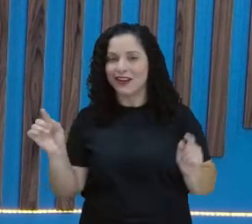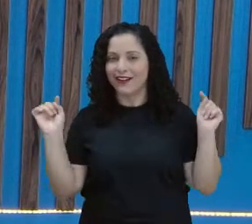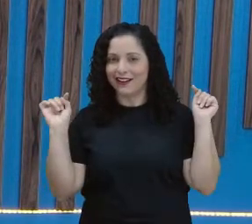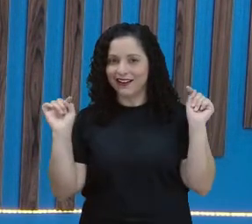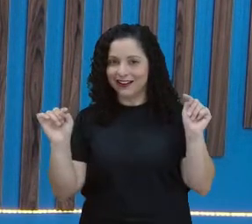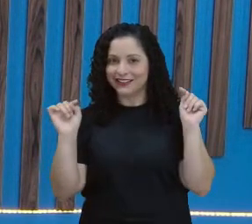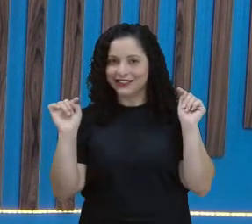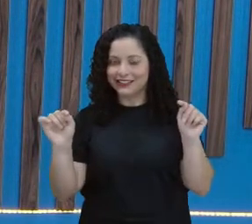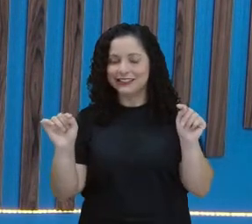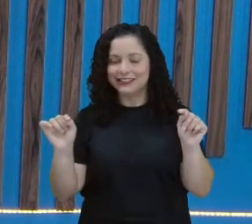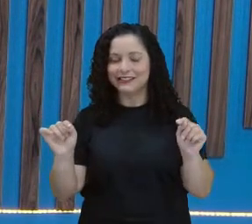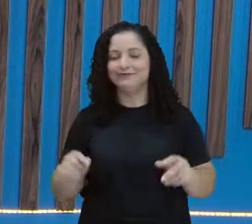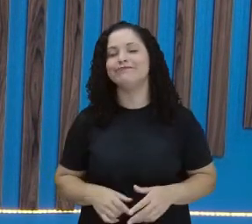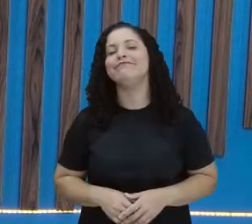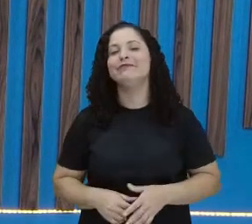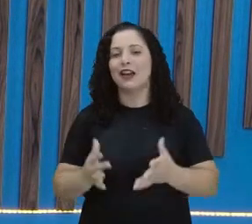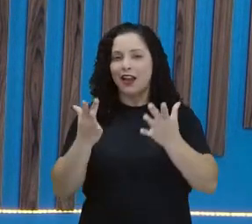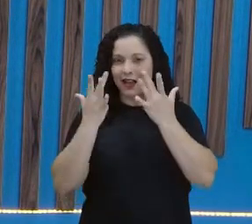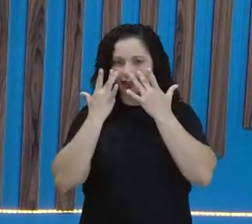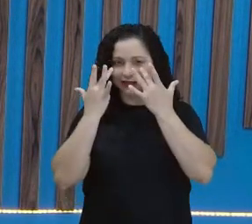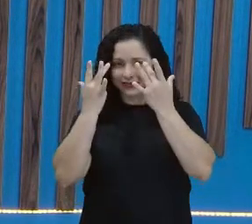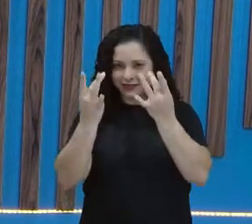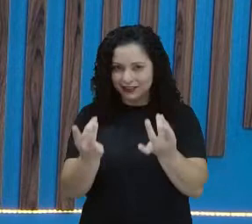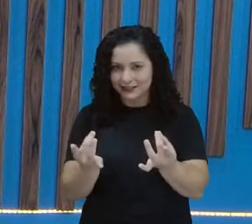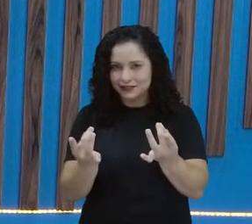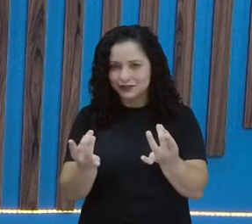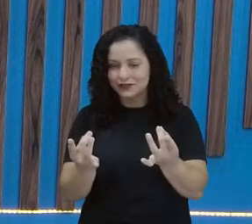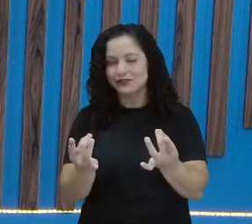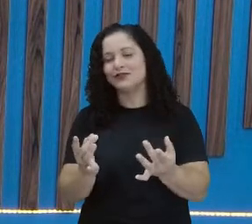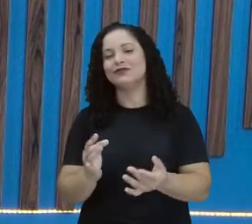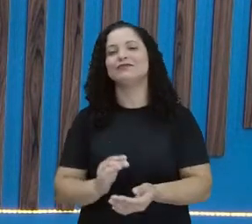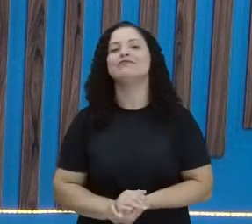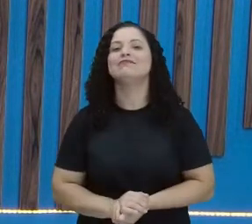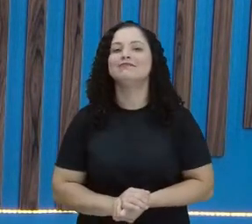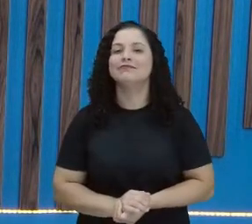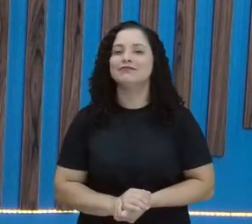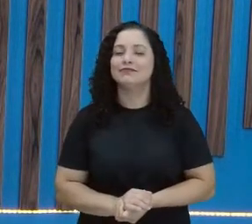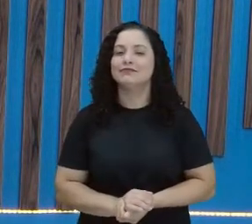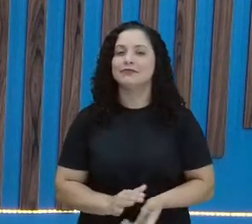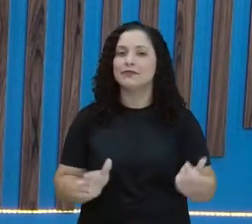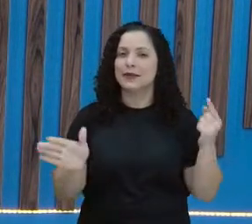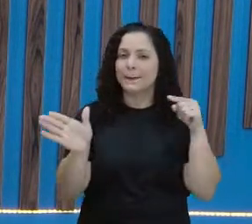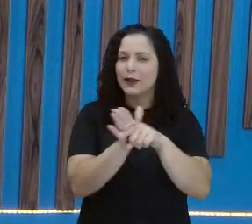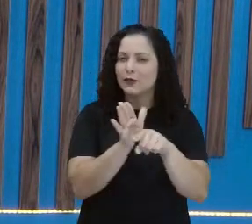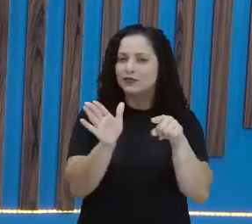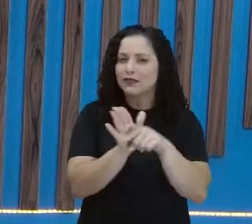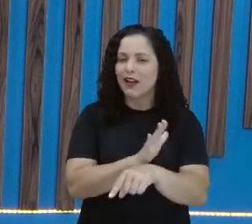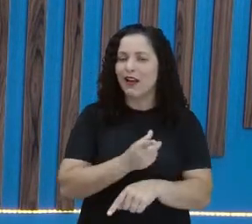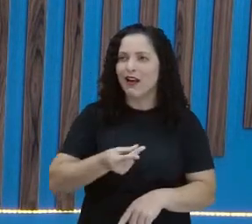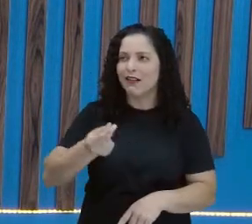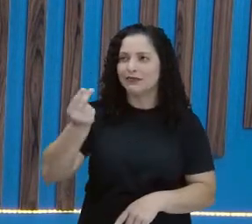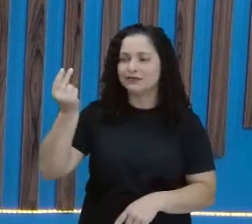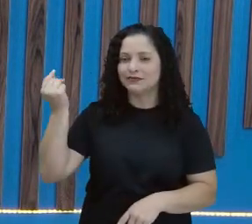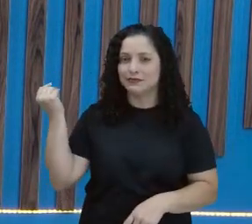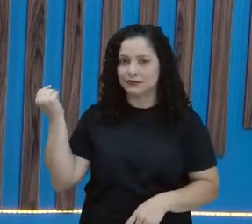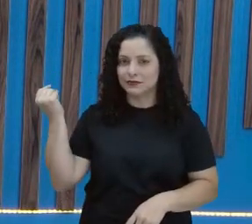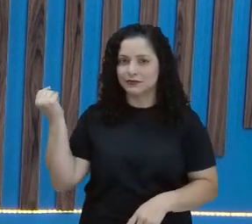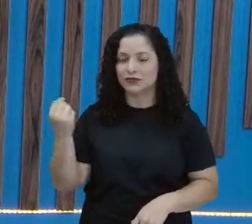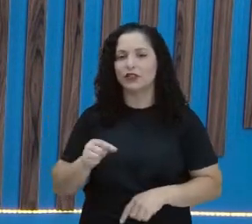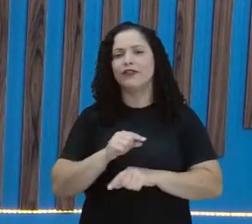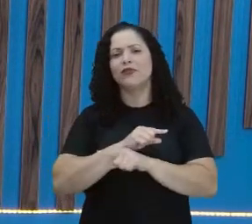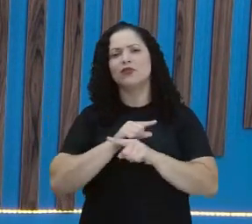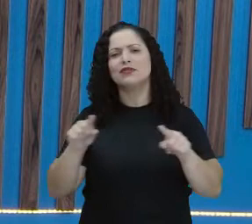aí atentos. Como eu falei. Perguntei lá no início da aula. Se vocês